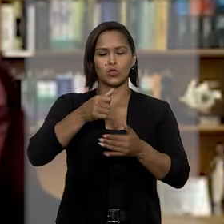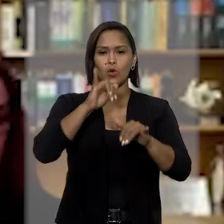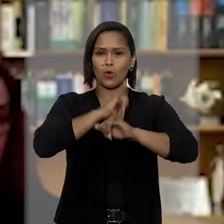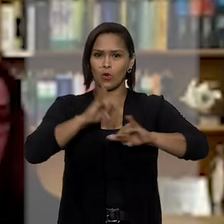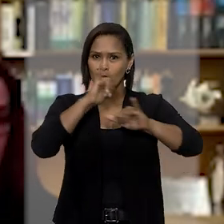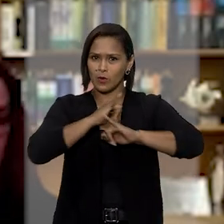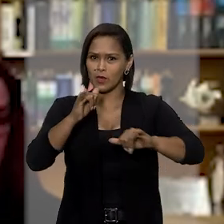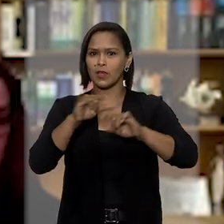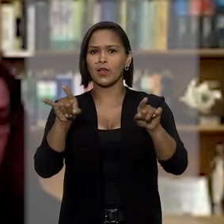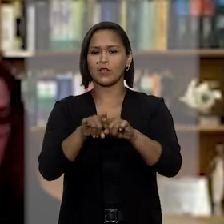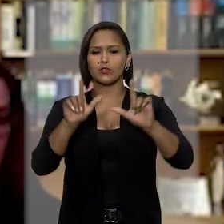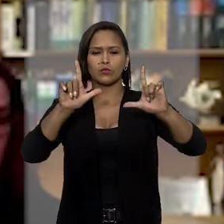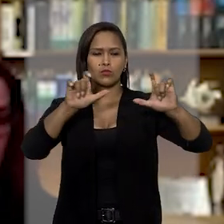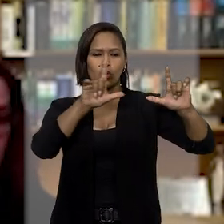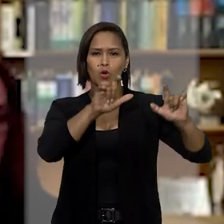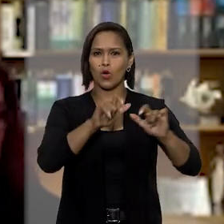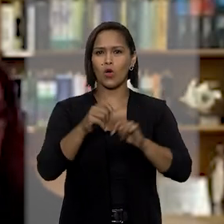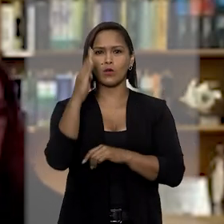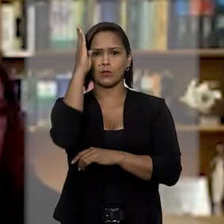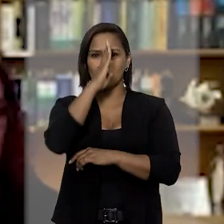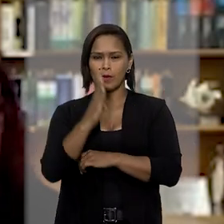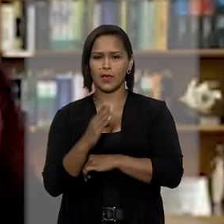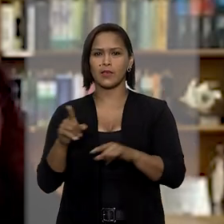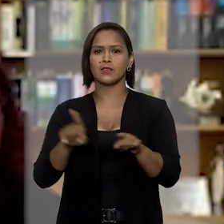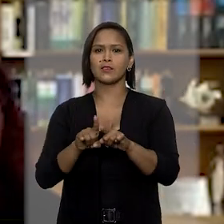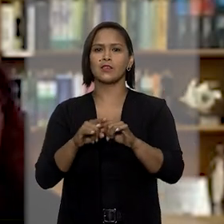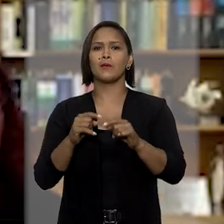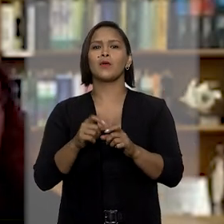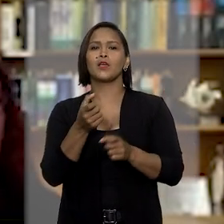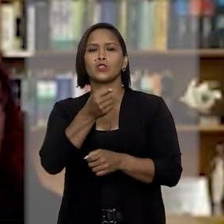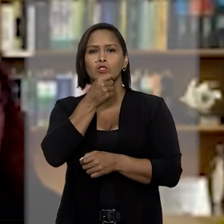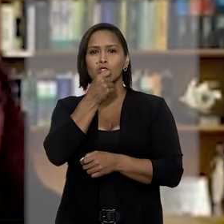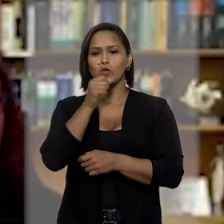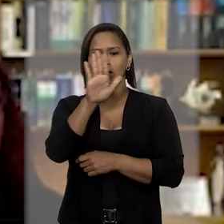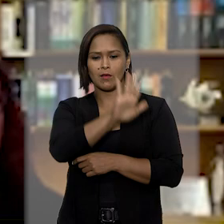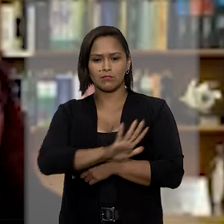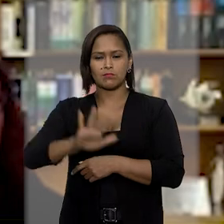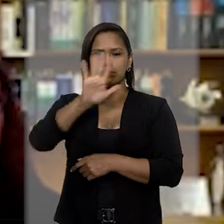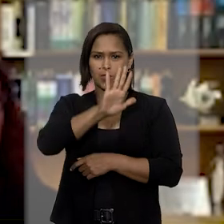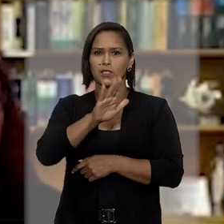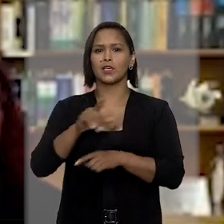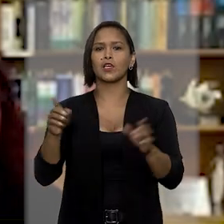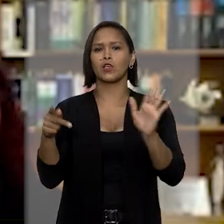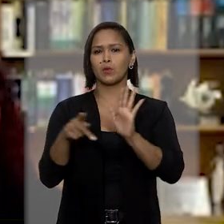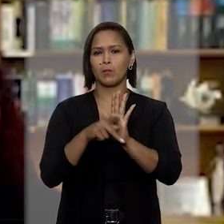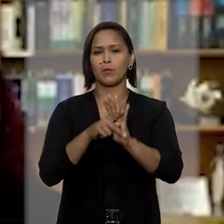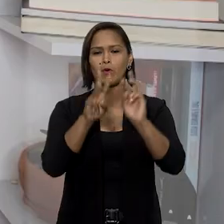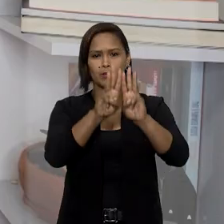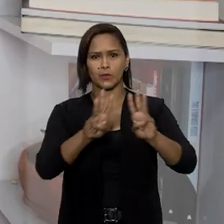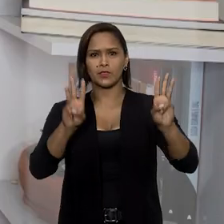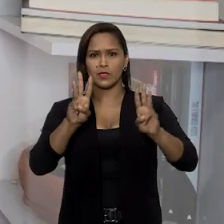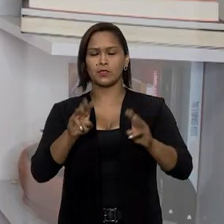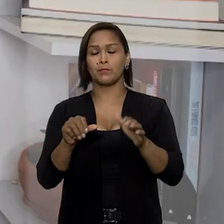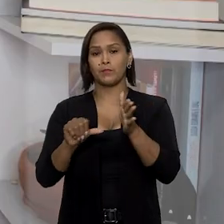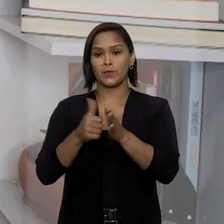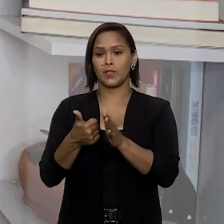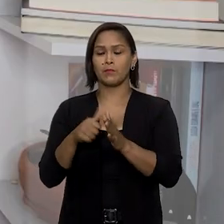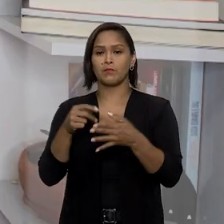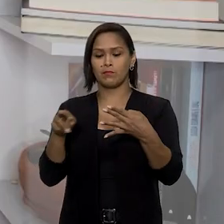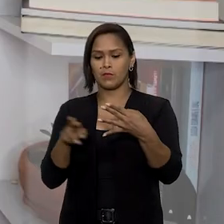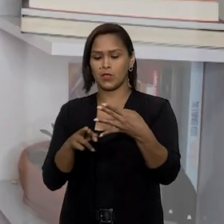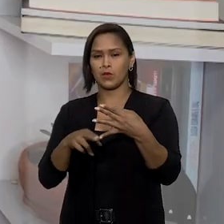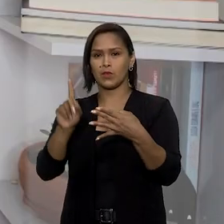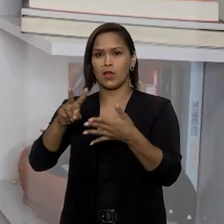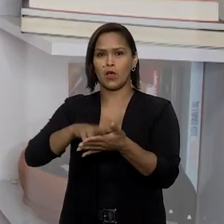veículos de comunicação de todo o país, inclusive em jornais de grande circulação e no seu próprio site. Em primeiro grau, o